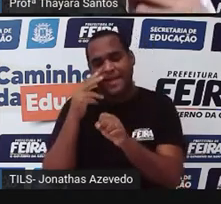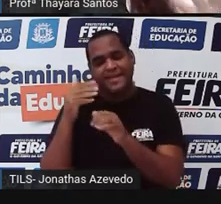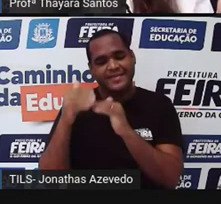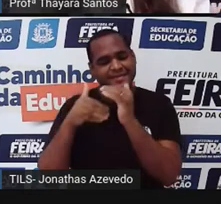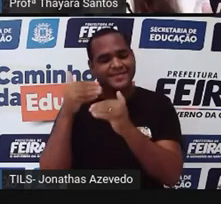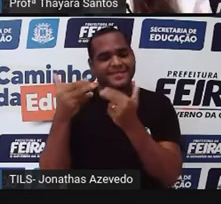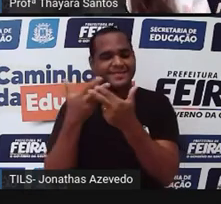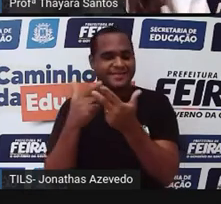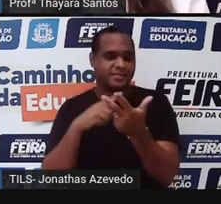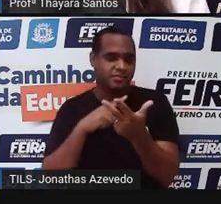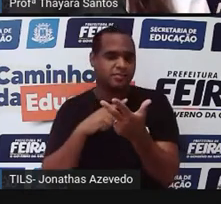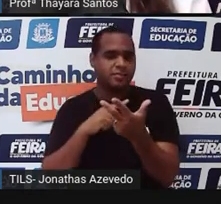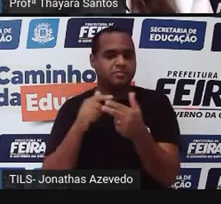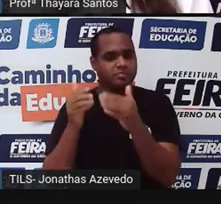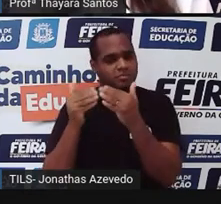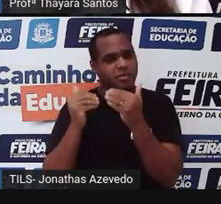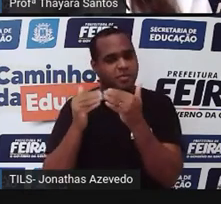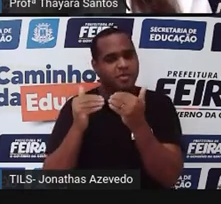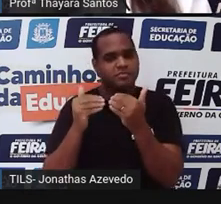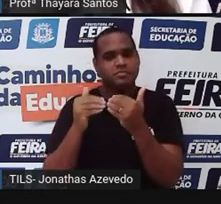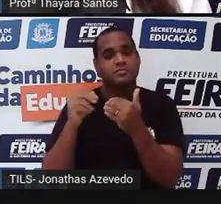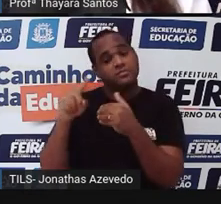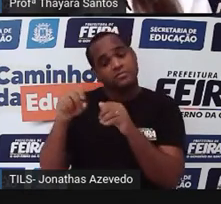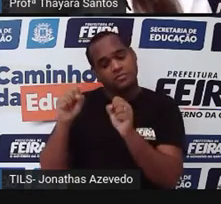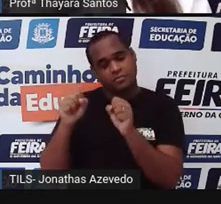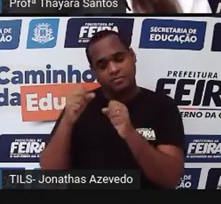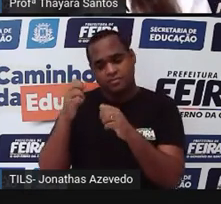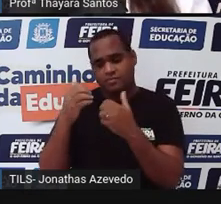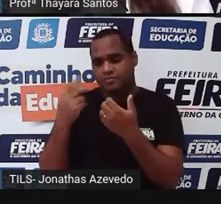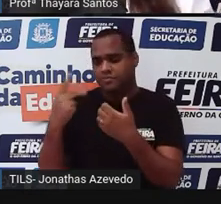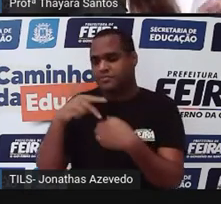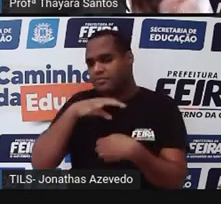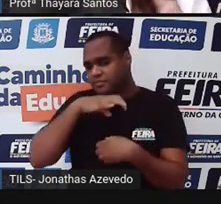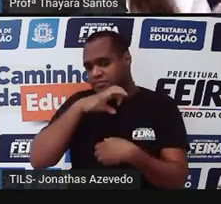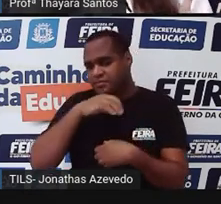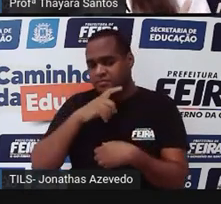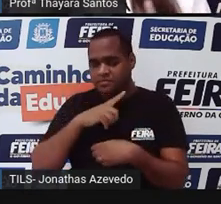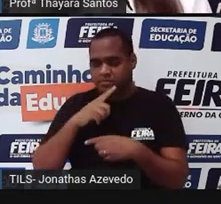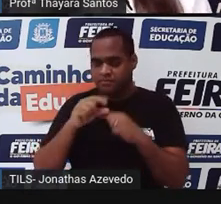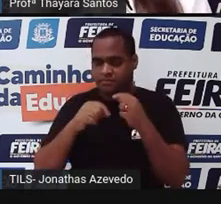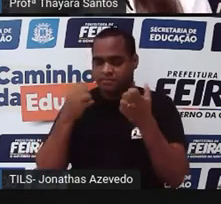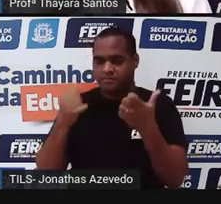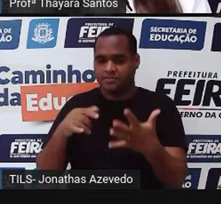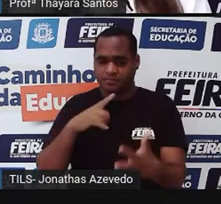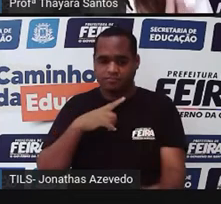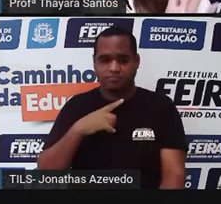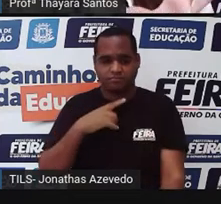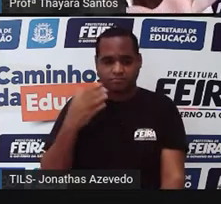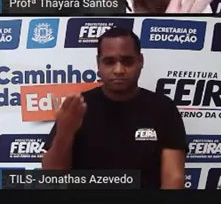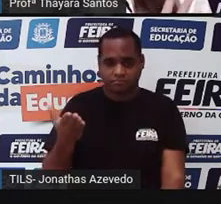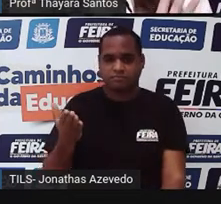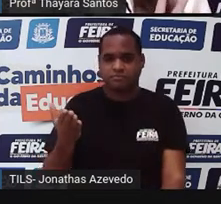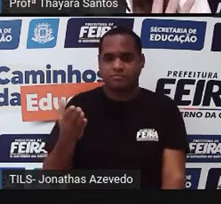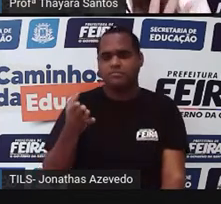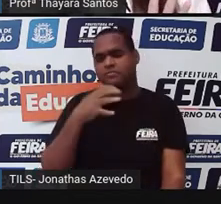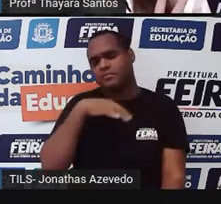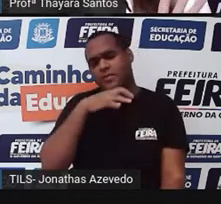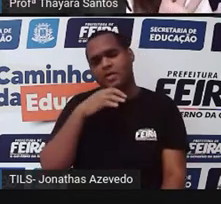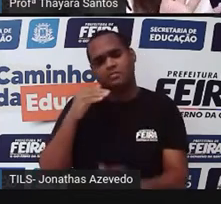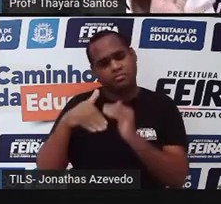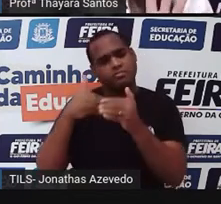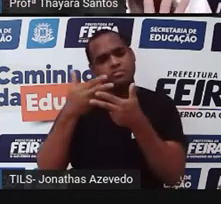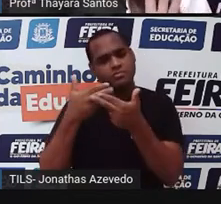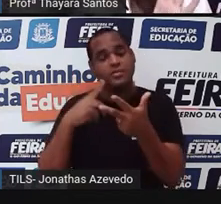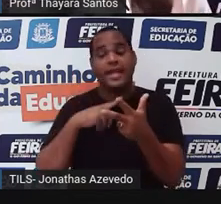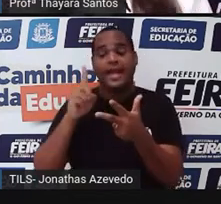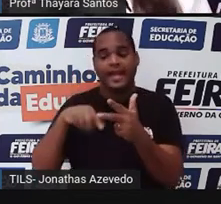fases, só passa por algumas delas. Ou eles podem ser animais que não têm metamorfose. E de acordo com esse tipo de